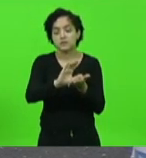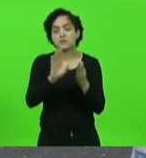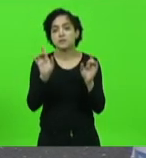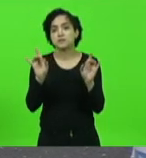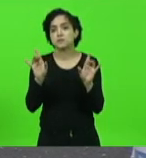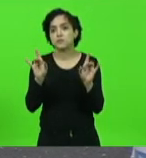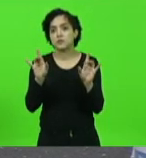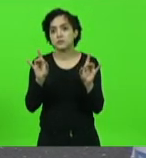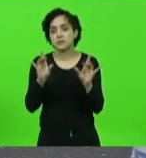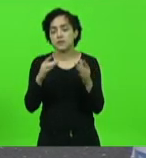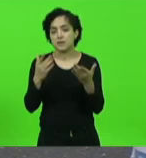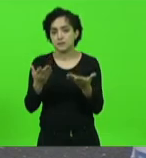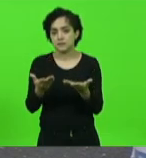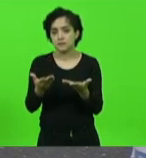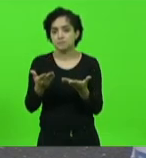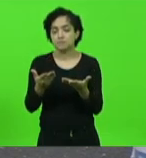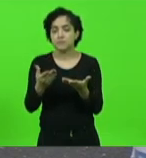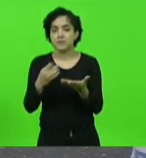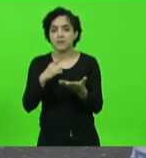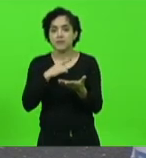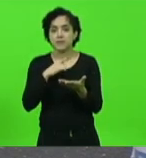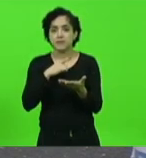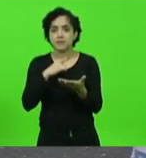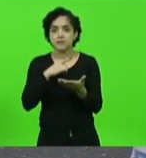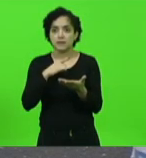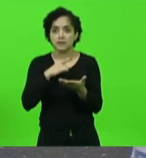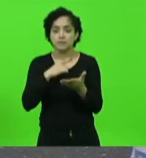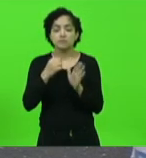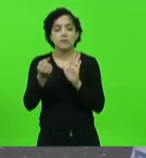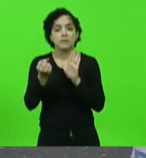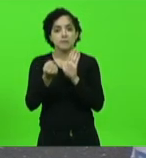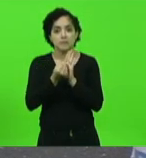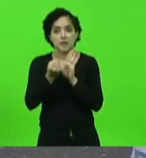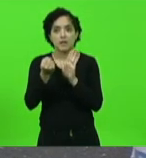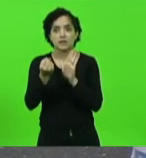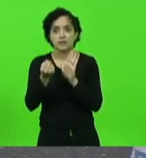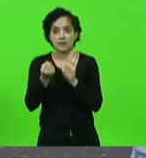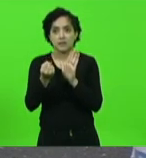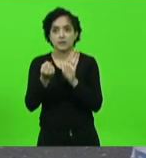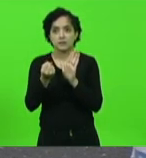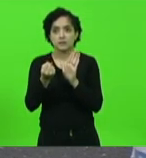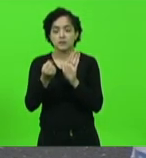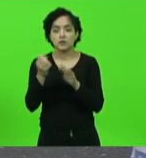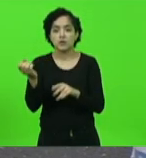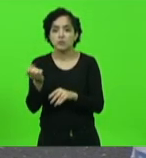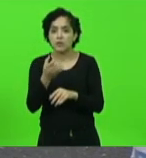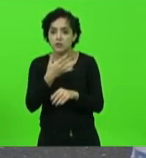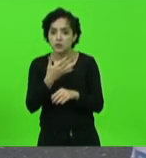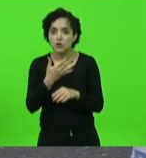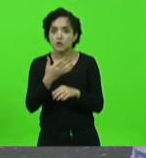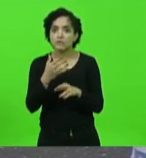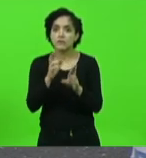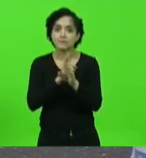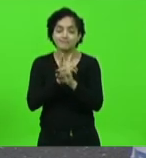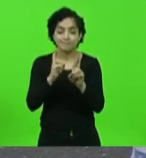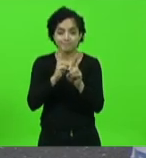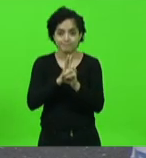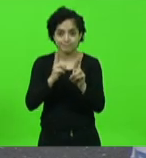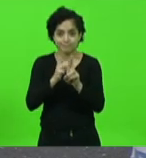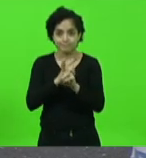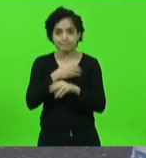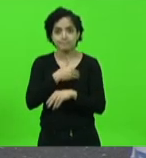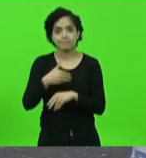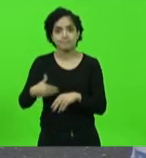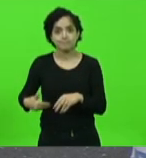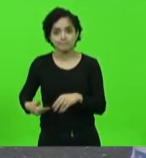que tem marcado por certo uma nova relação do governo do estado